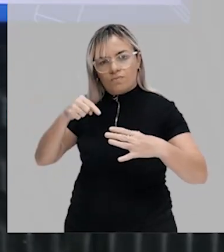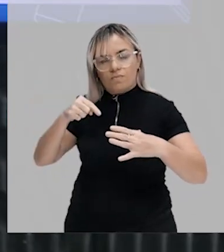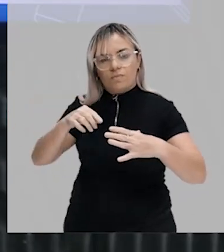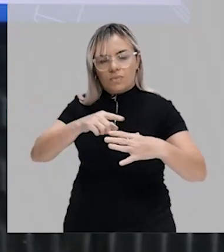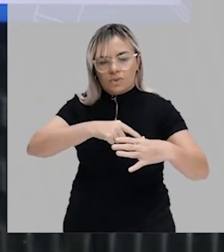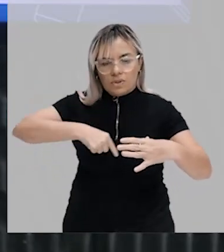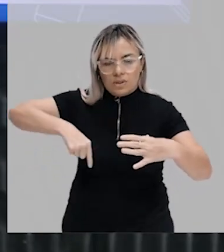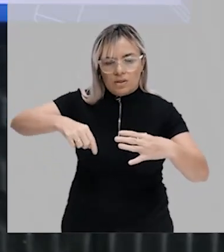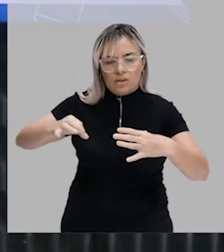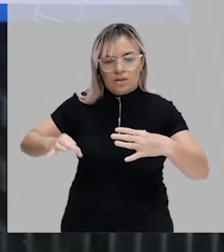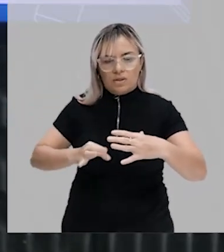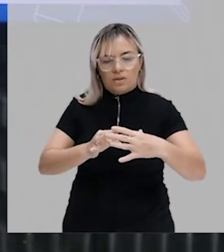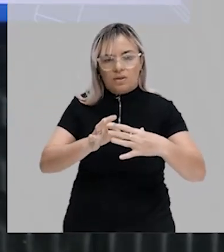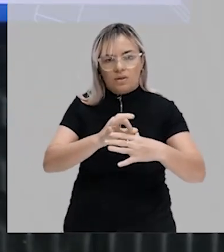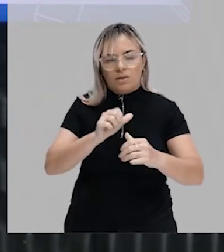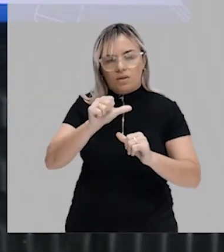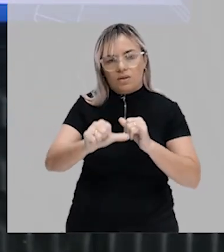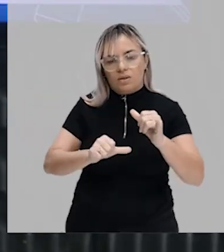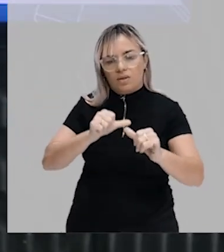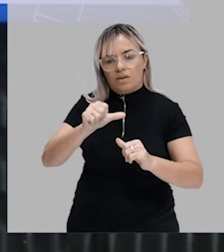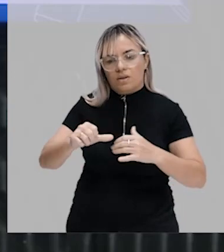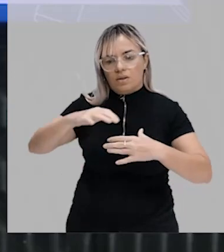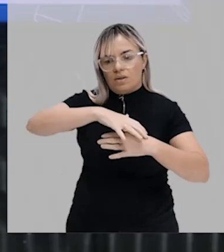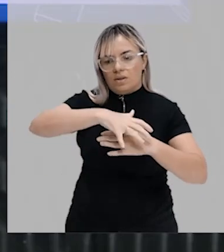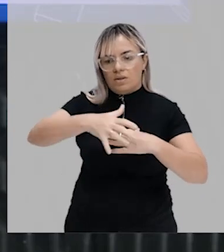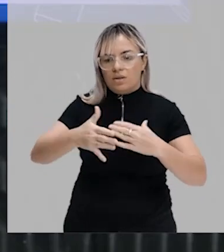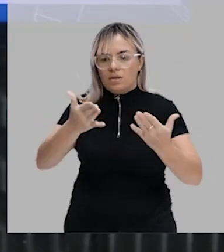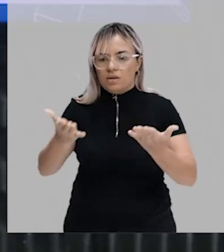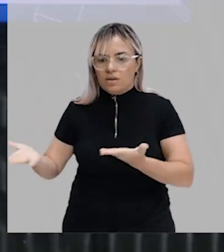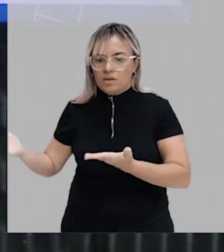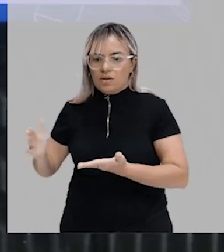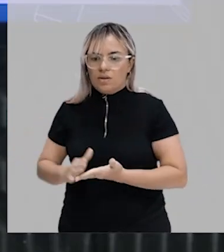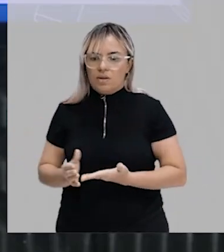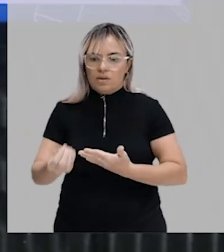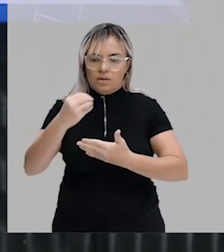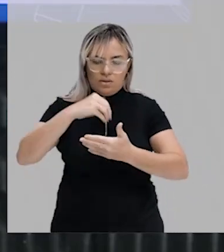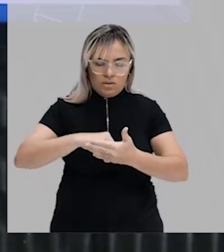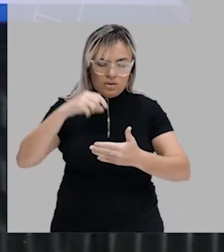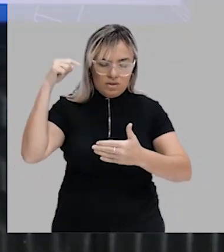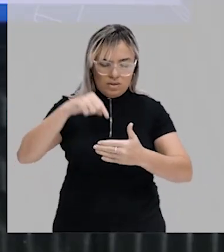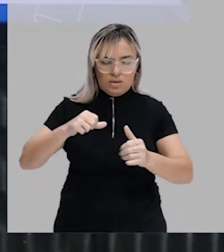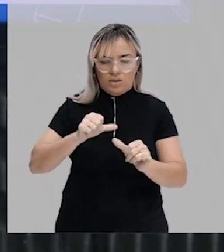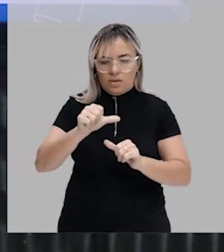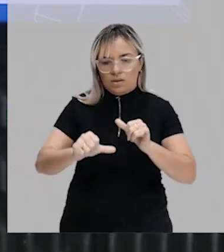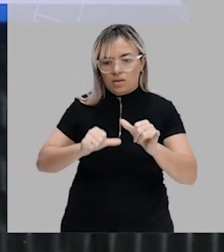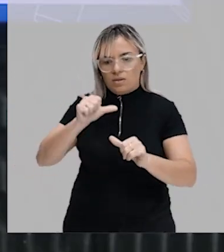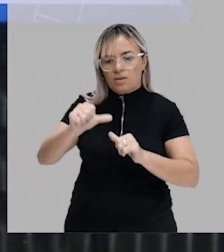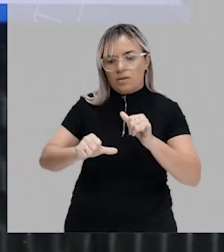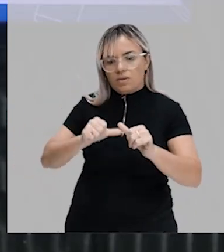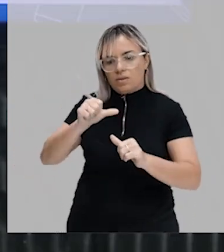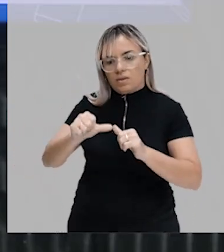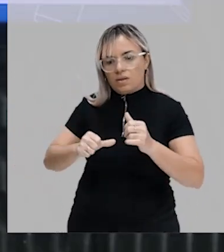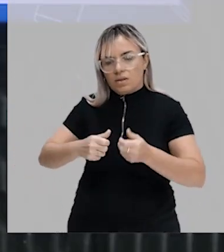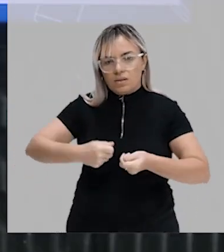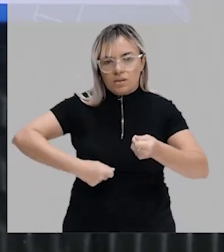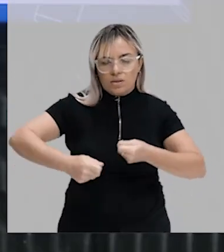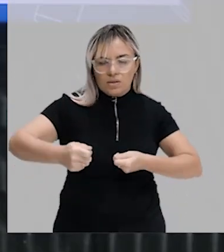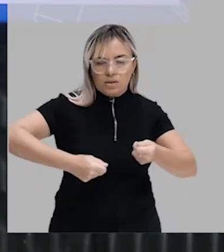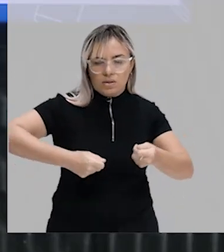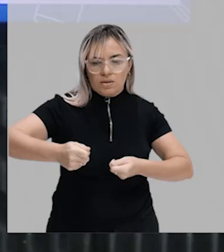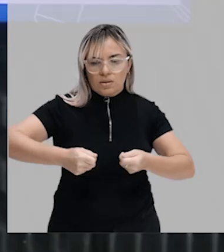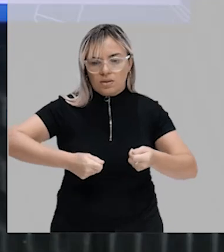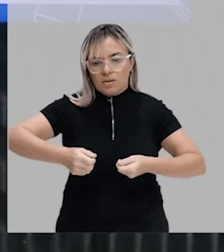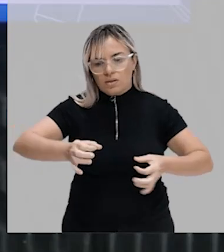Esses espaços seriam delimitados por membranas. em seu interior ocorriam reações químicas controladas